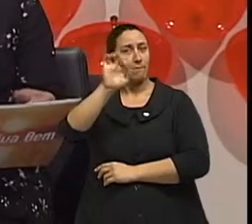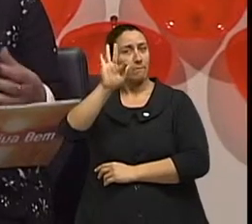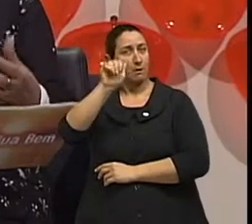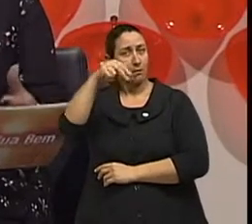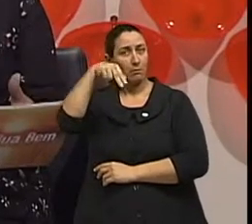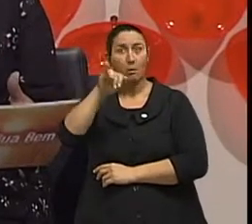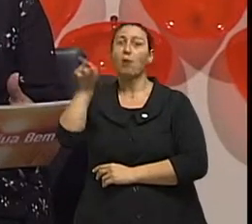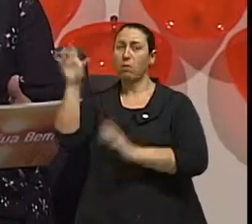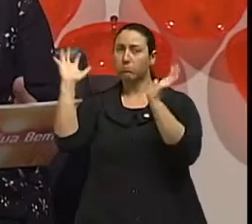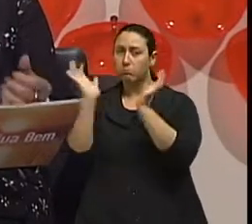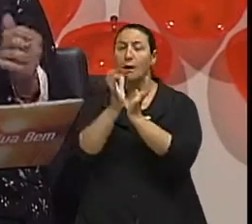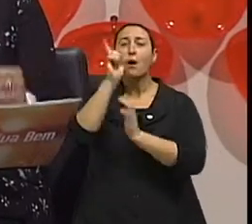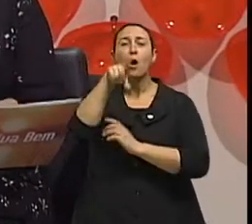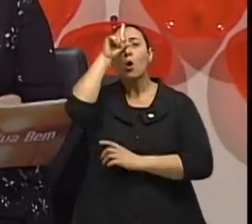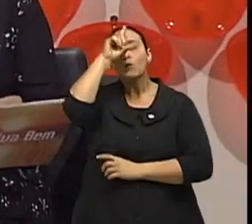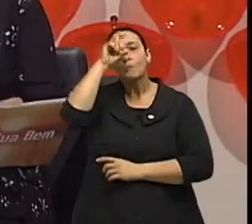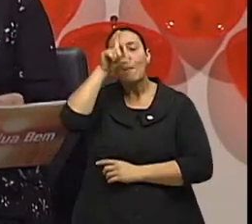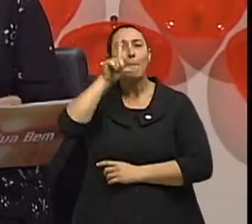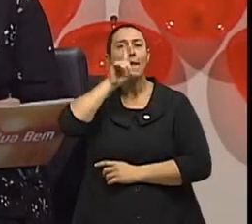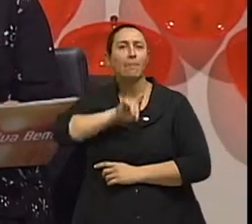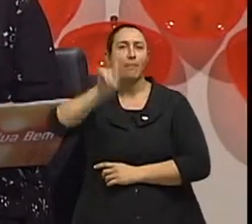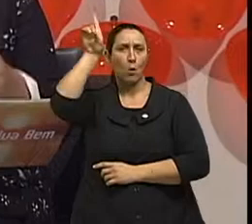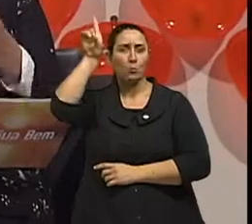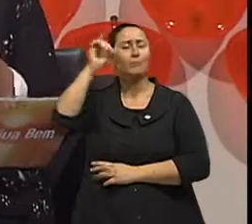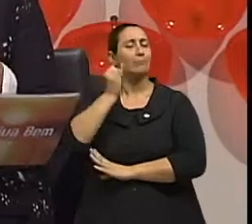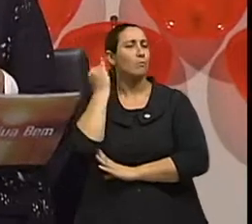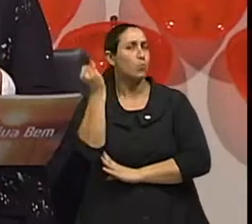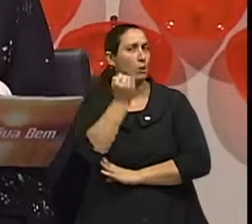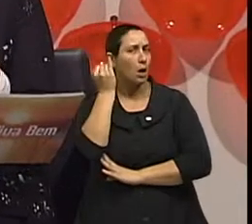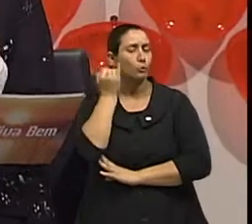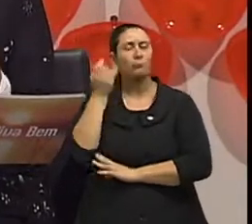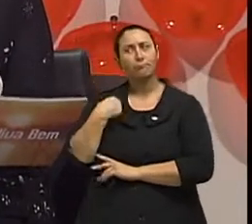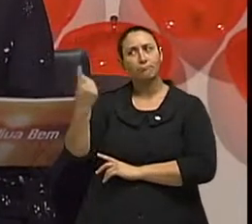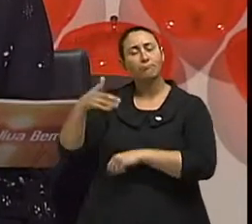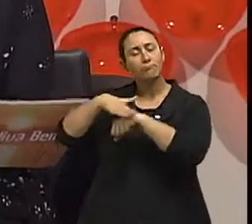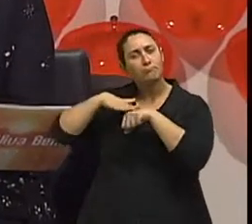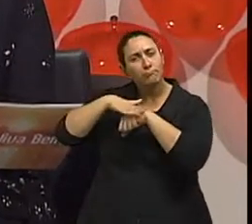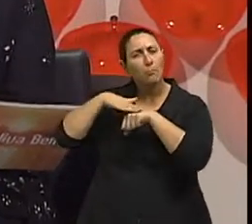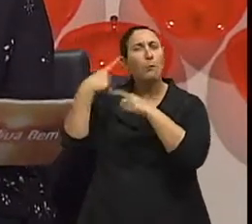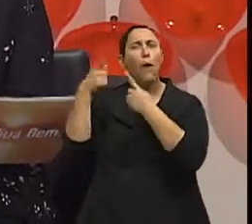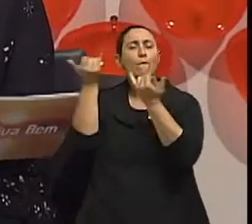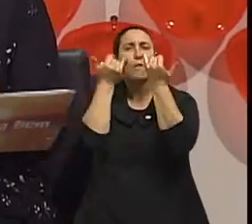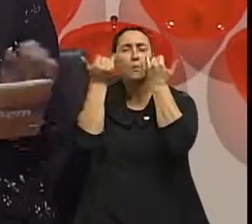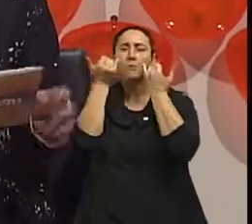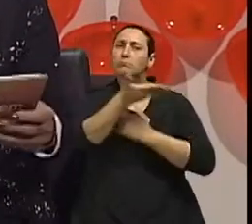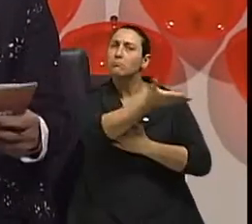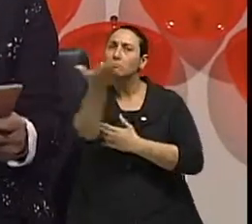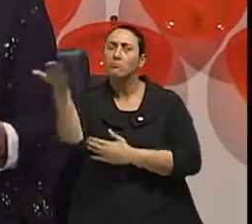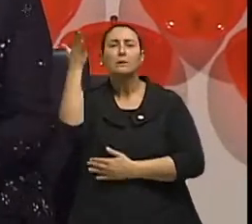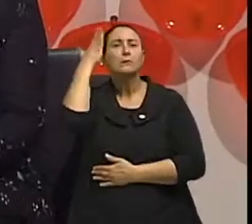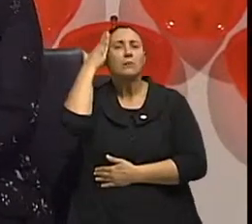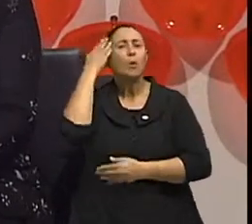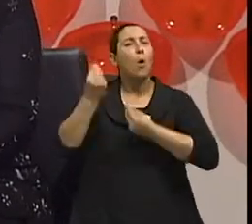assunto tão sério e que a gente faz questão de dar assim a maior número de informações possíveis aqui para vocês,